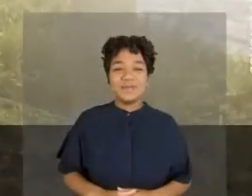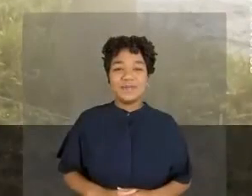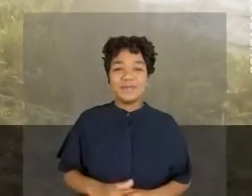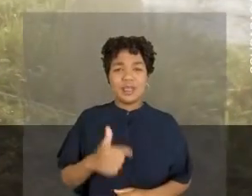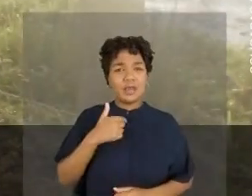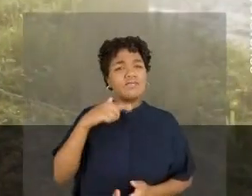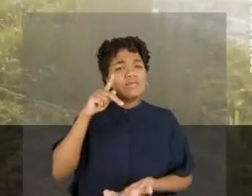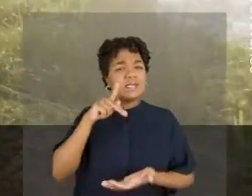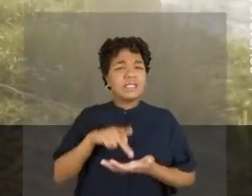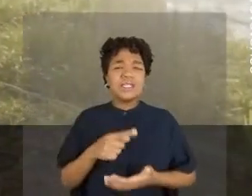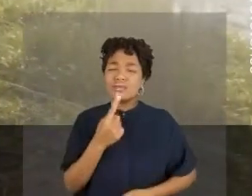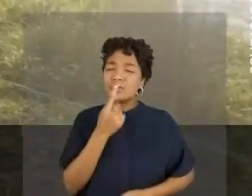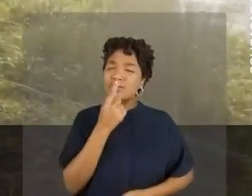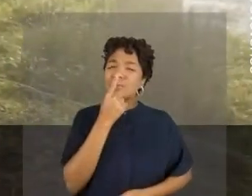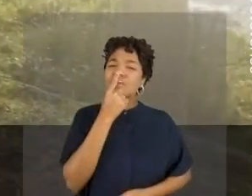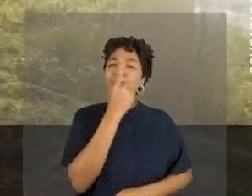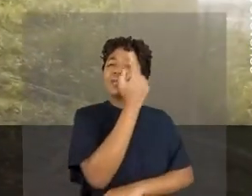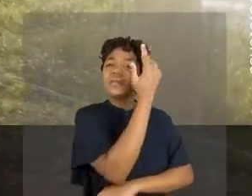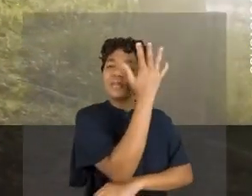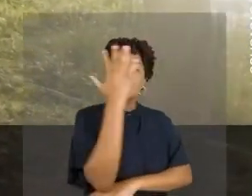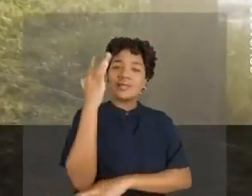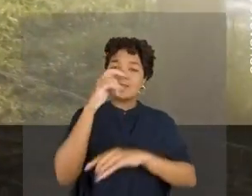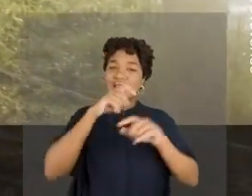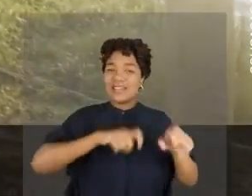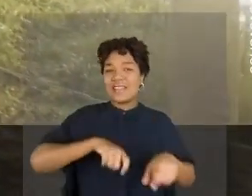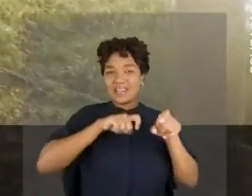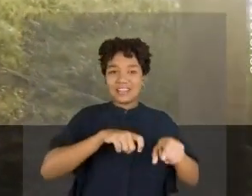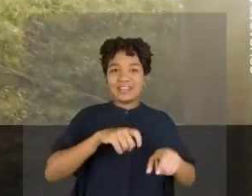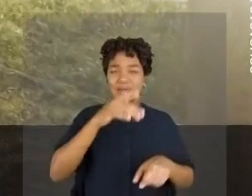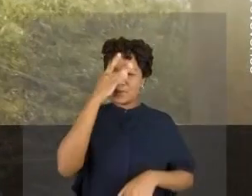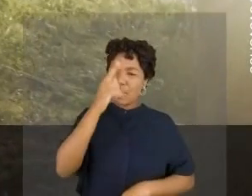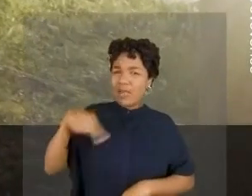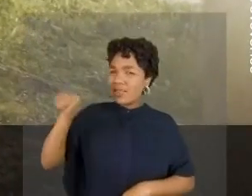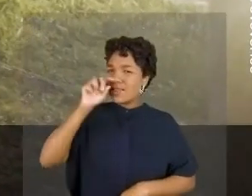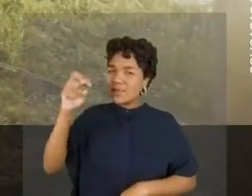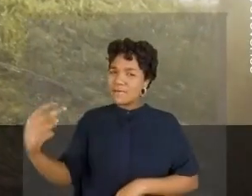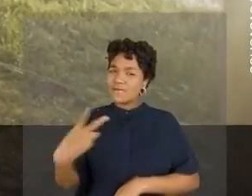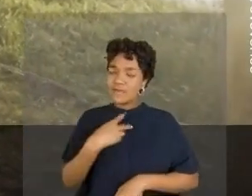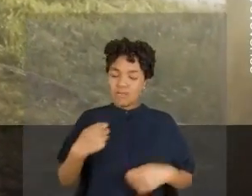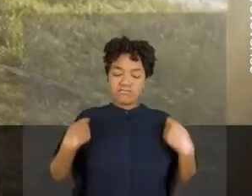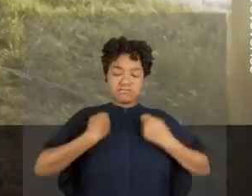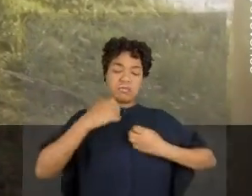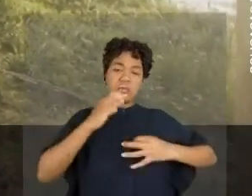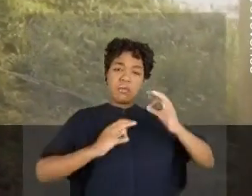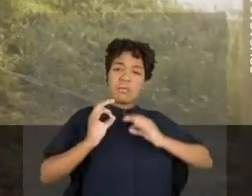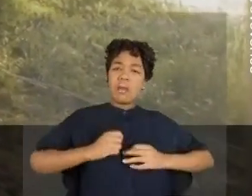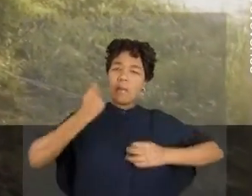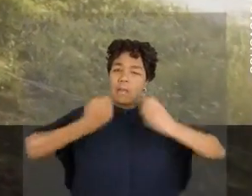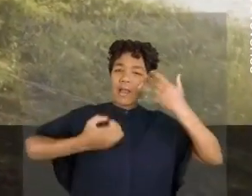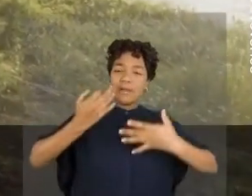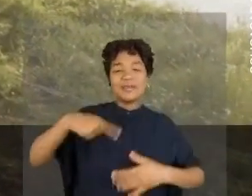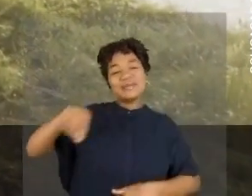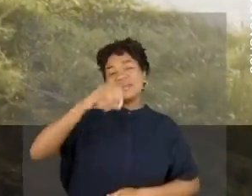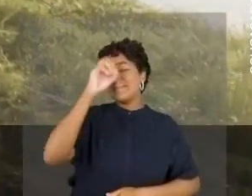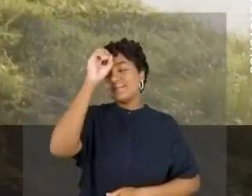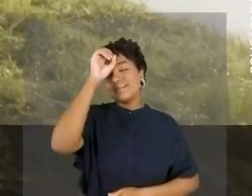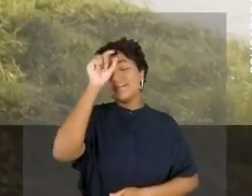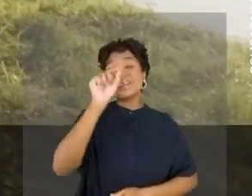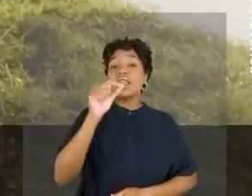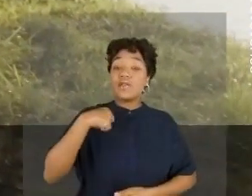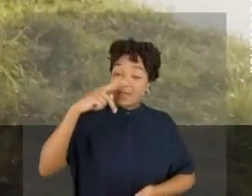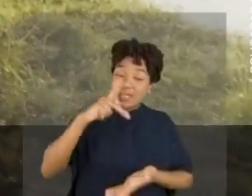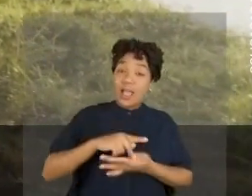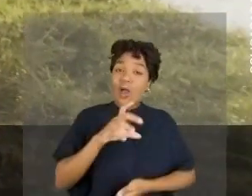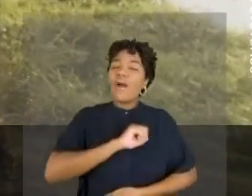Eu tenho muita identidade com o campo Com o mundo rural Tem gente que me vê todo empacotado Arrumado fazendo discurso E nem imagina que o que eu